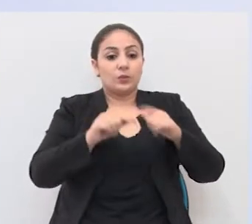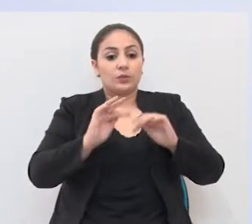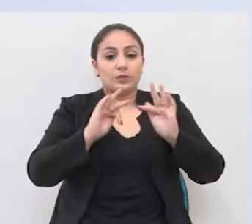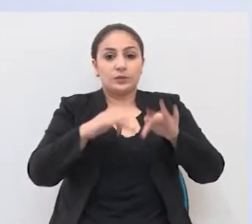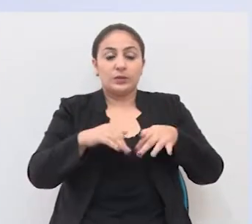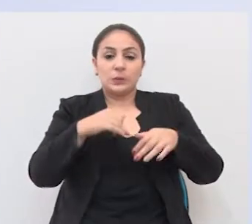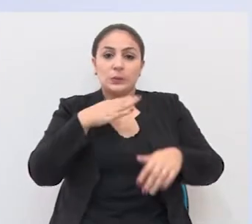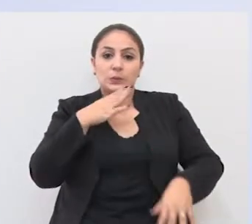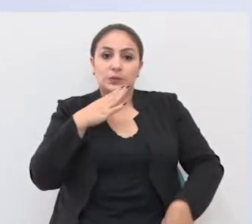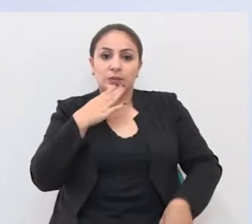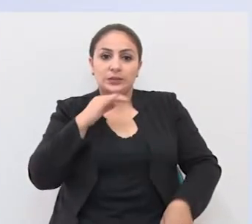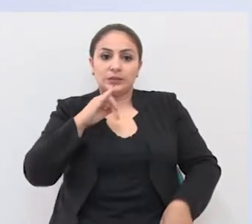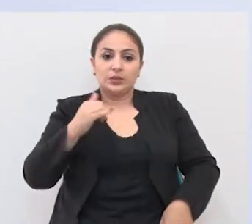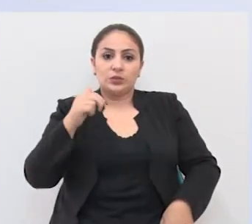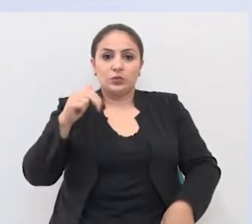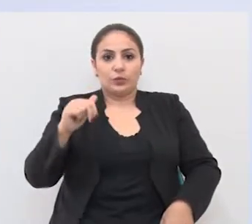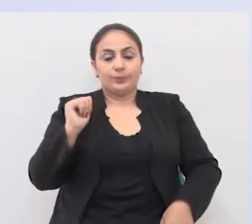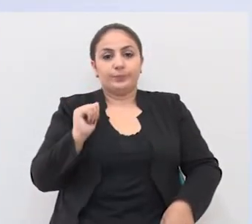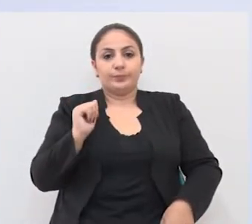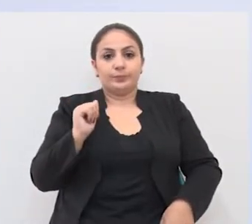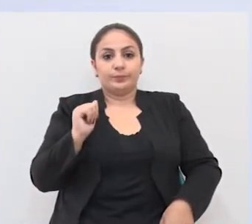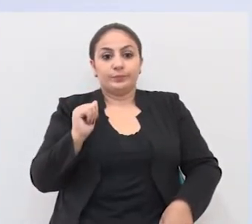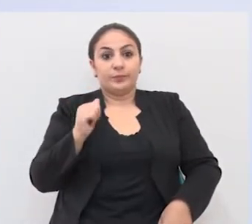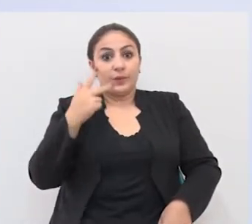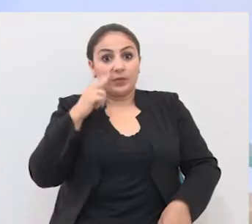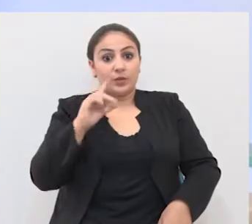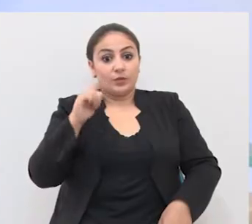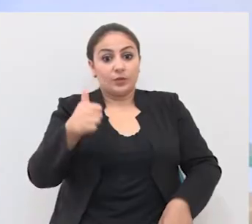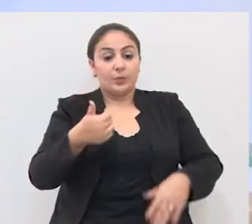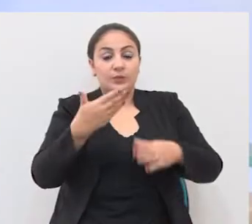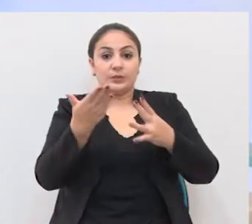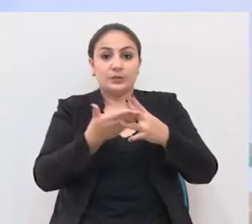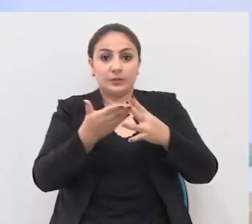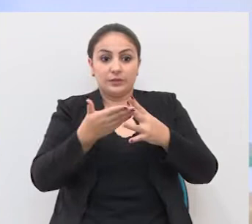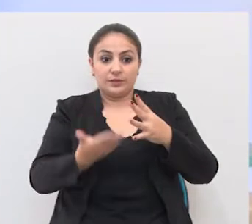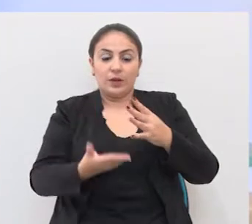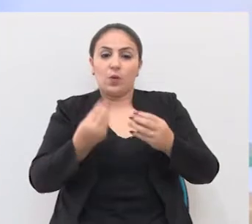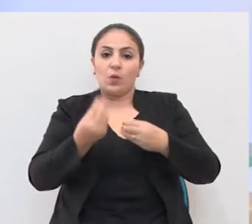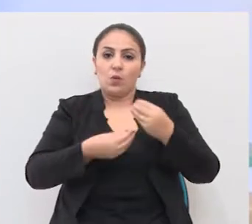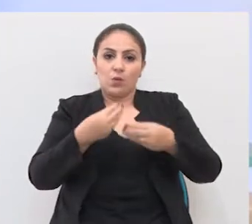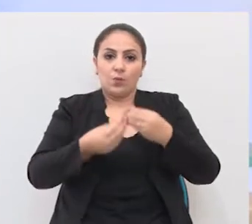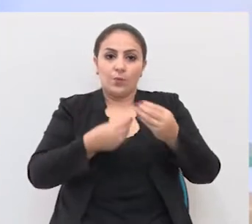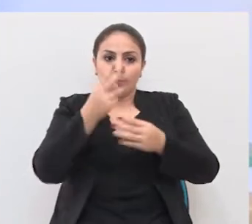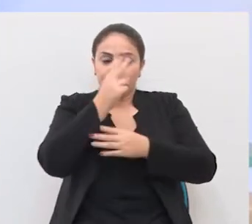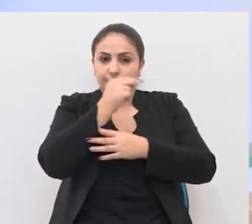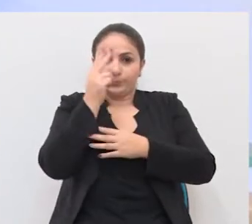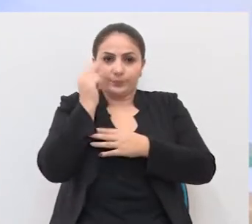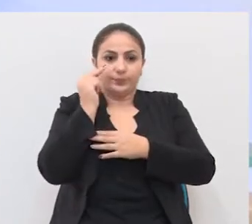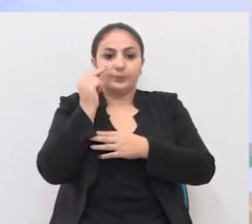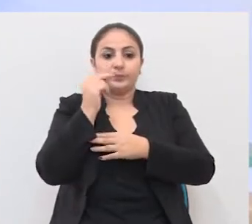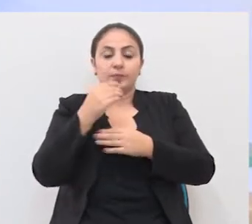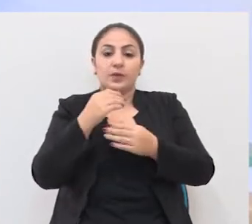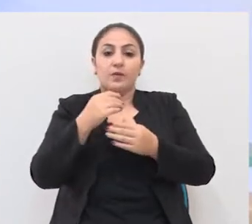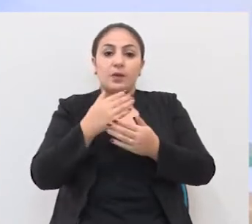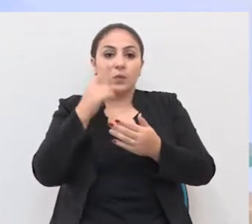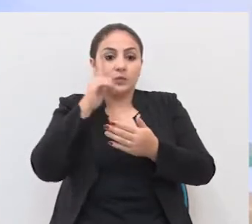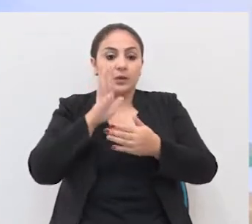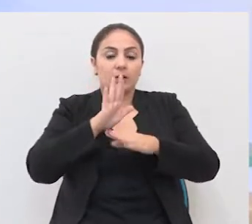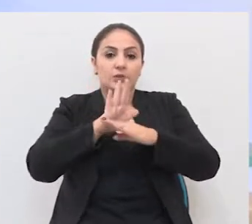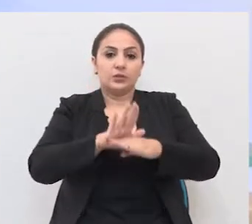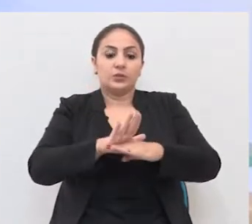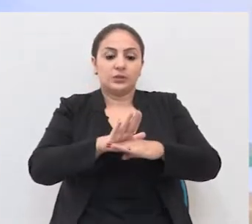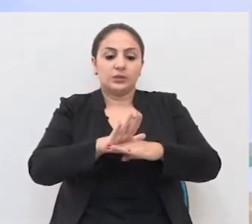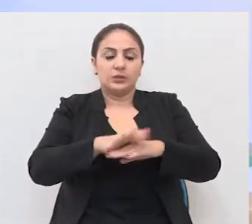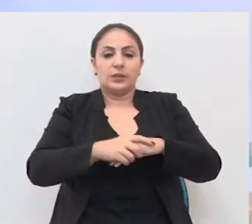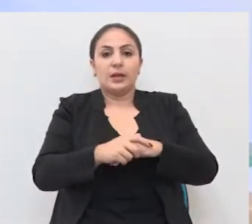classificação final será conhecida em junho. E veja no próximo bloco como o Poder Legislativo